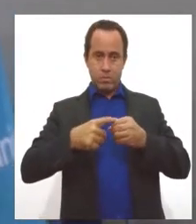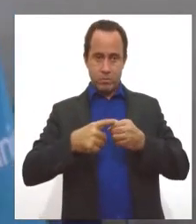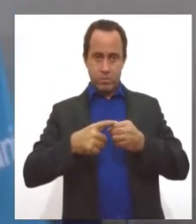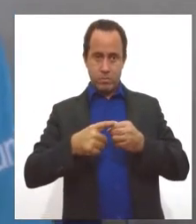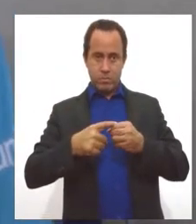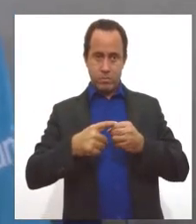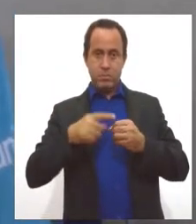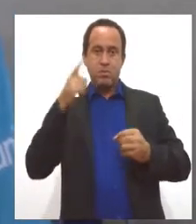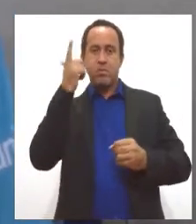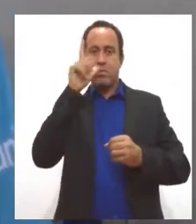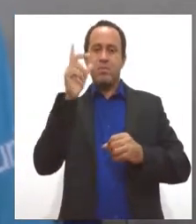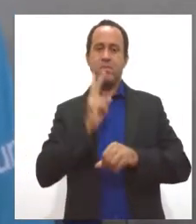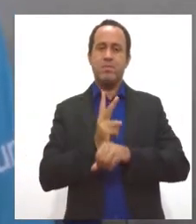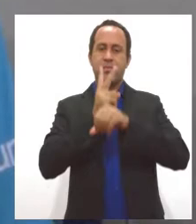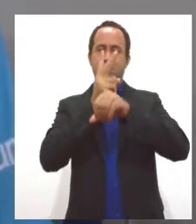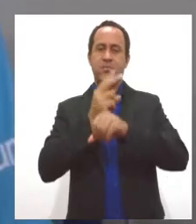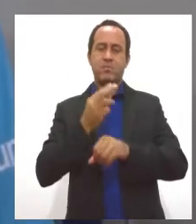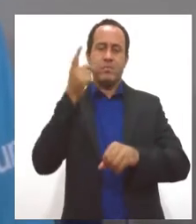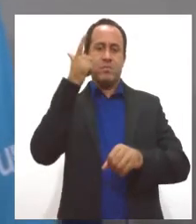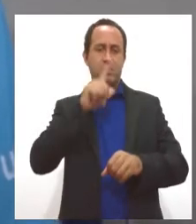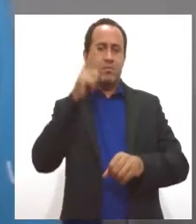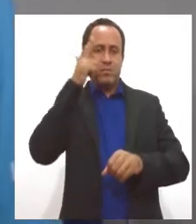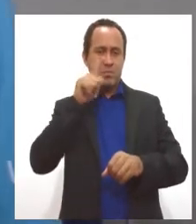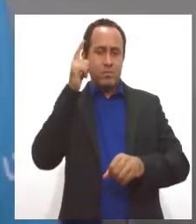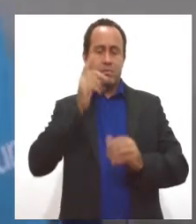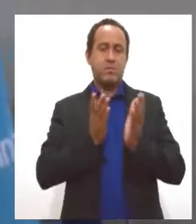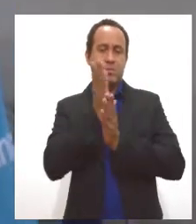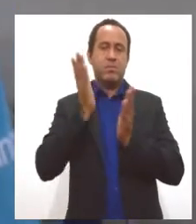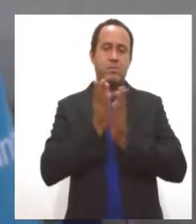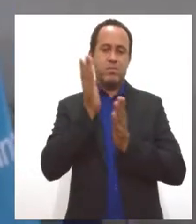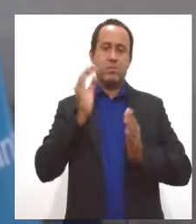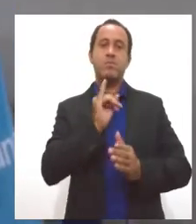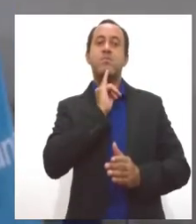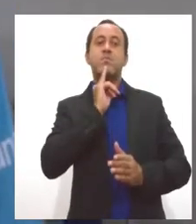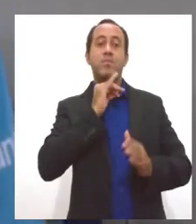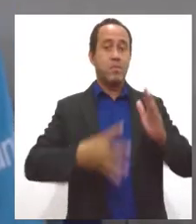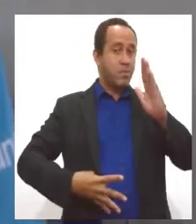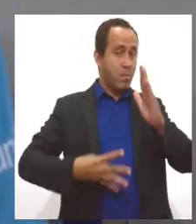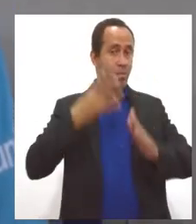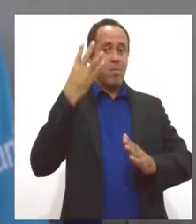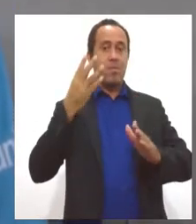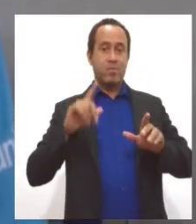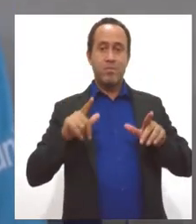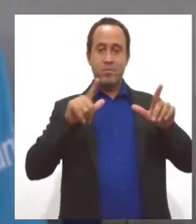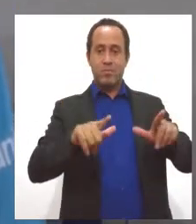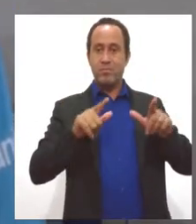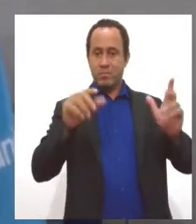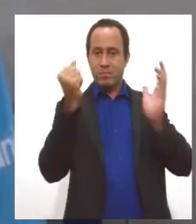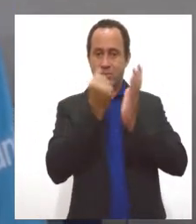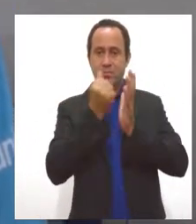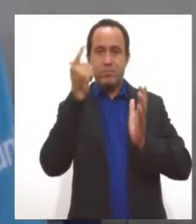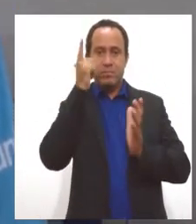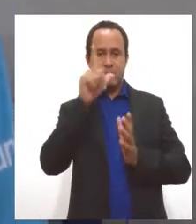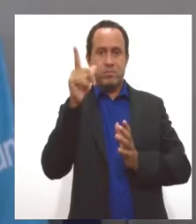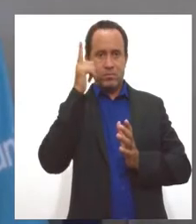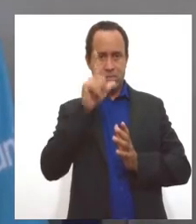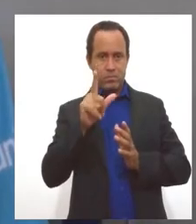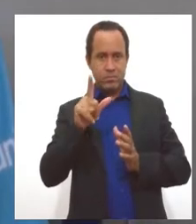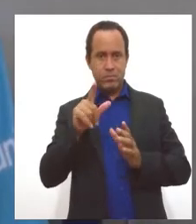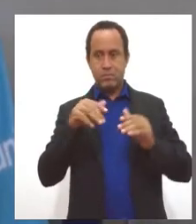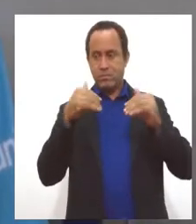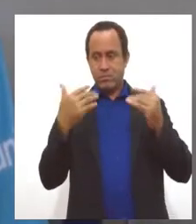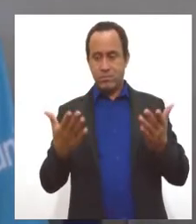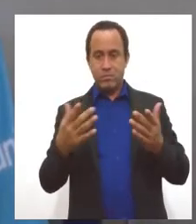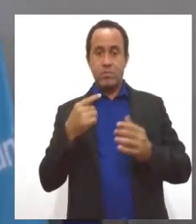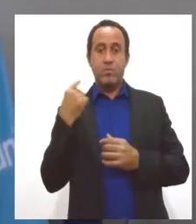bicampeões, tricampeões e agora Itabaiana com quarta edição vencedora. Então, a